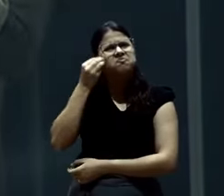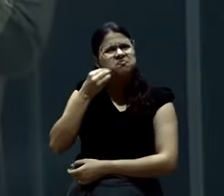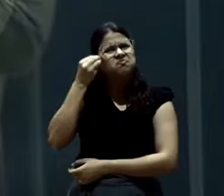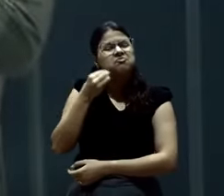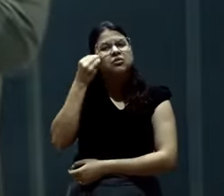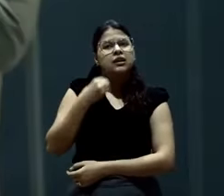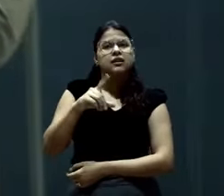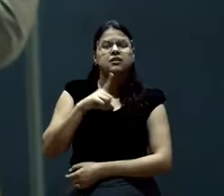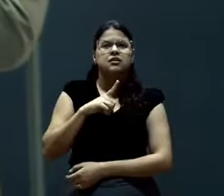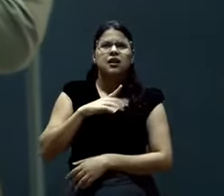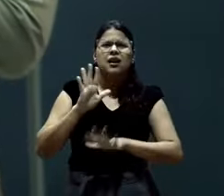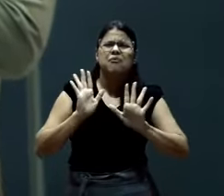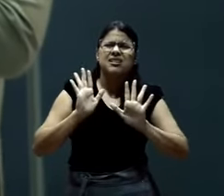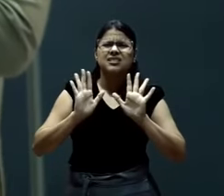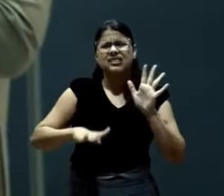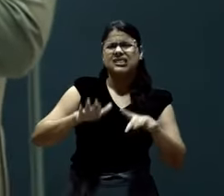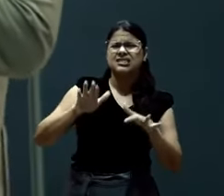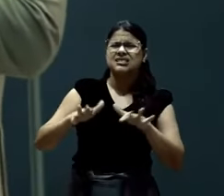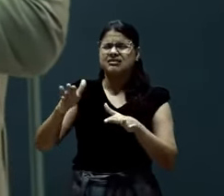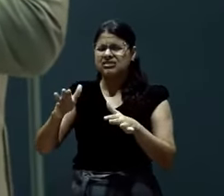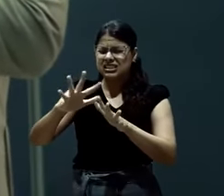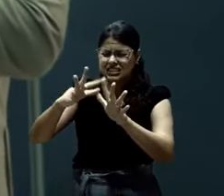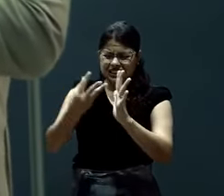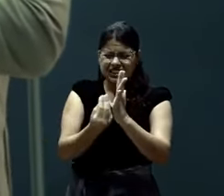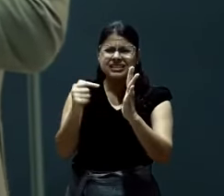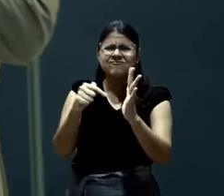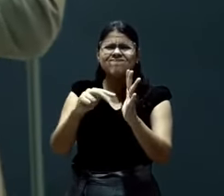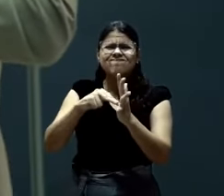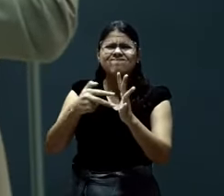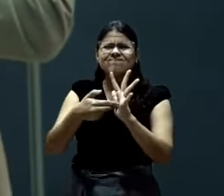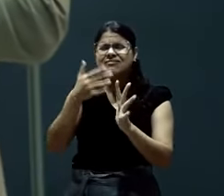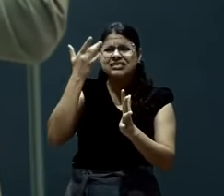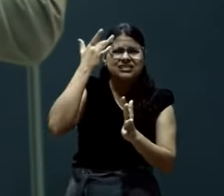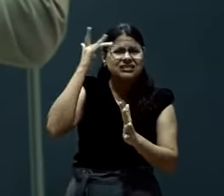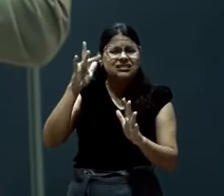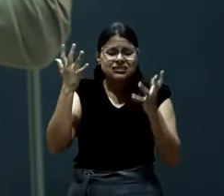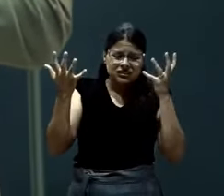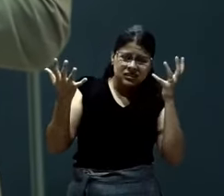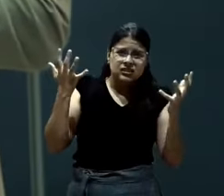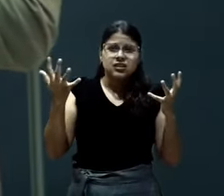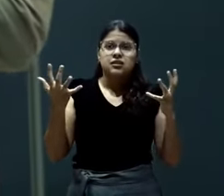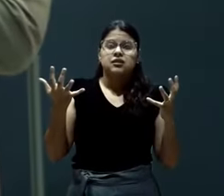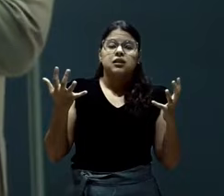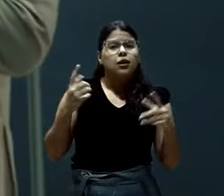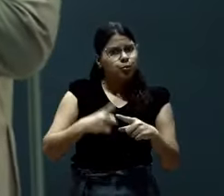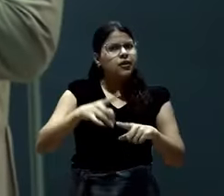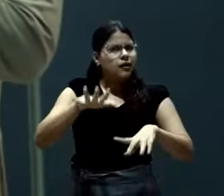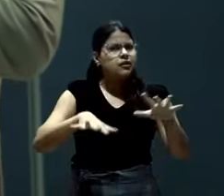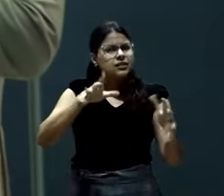você tenha uma dificuldade de entender o que é a igreja. Porque nós temos dificuldade de entender muitas coisas.